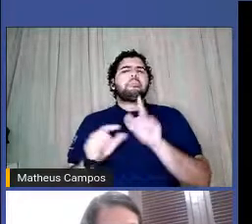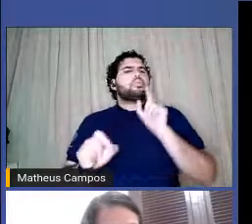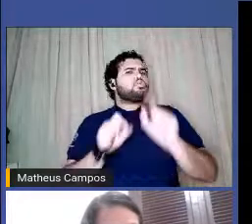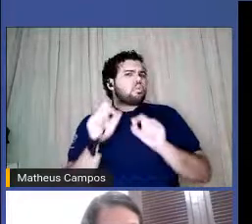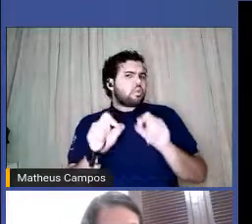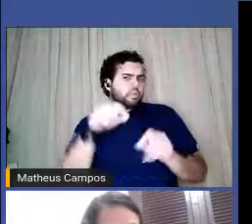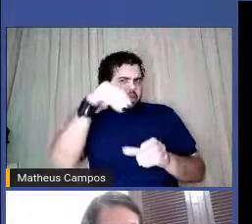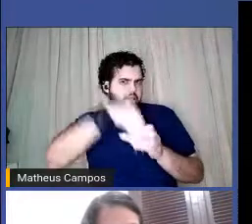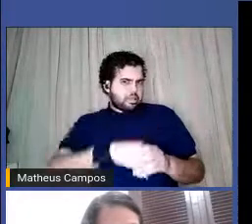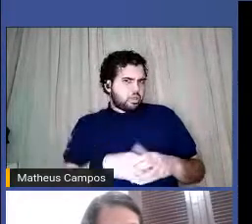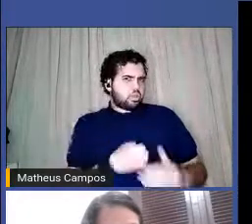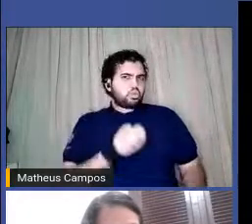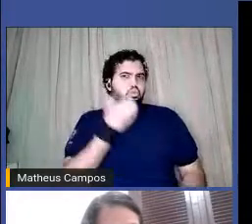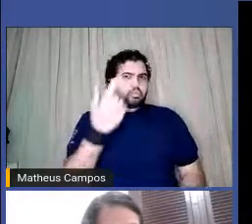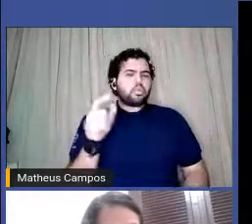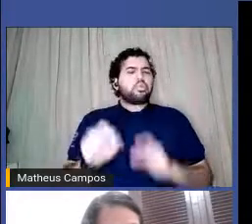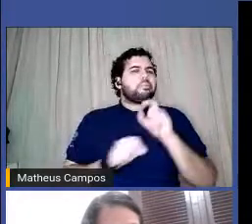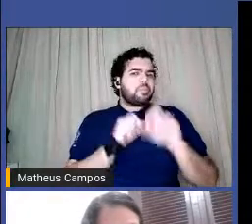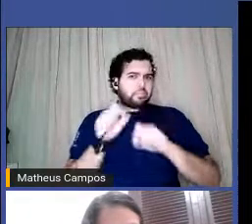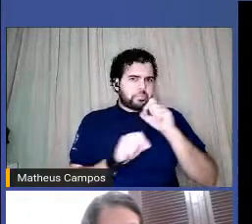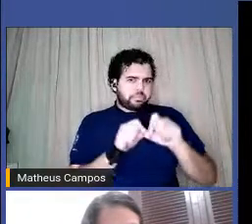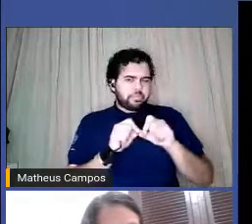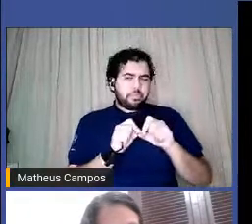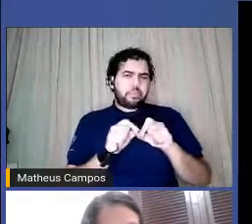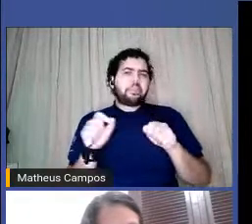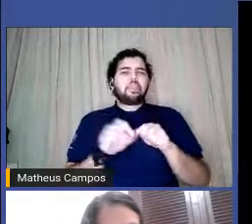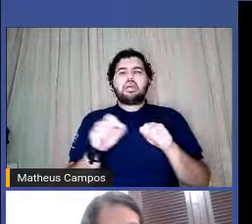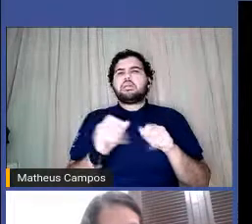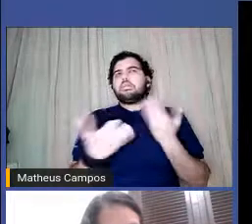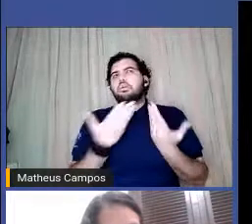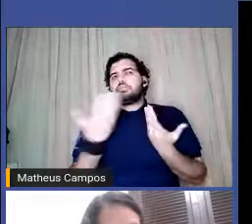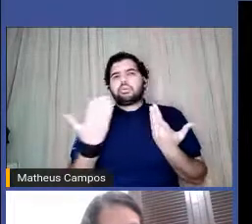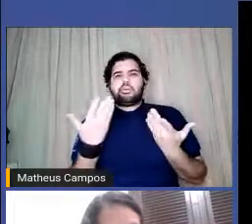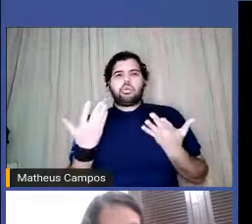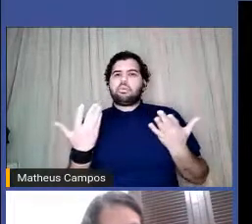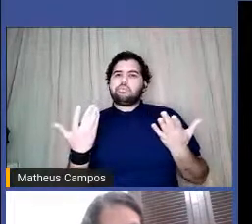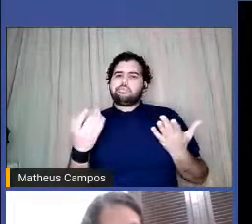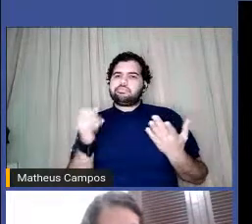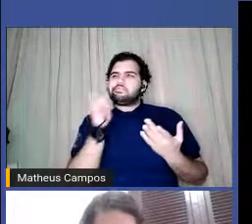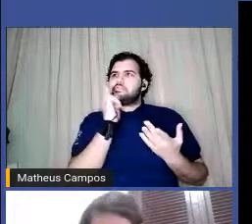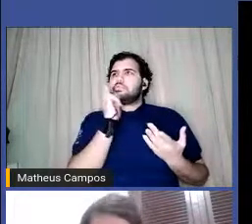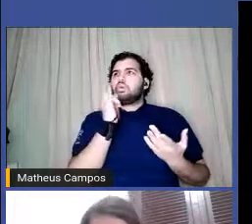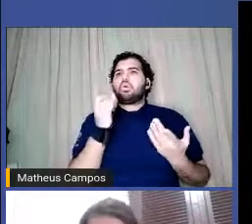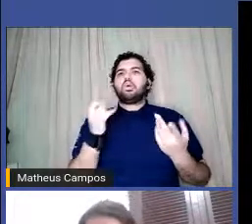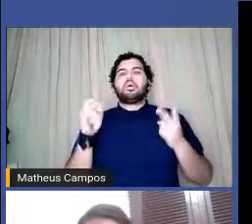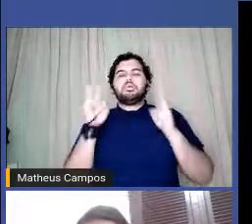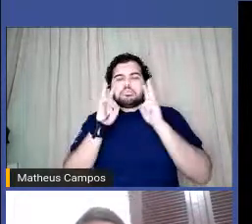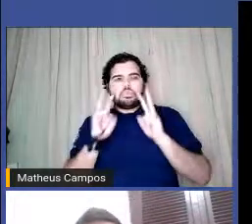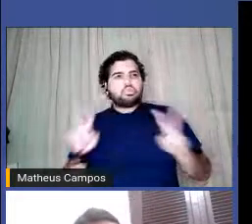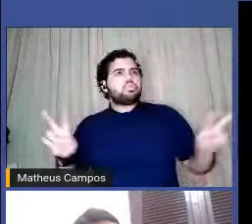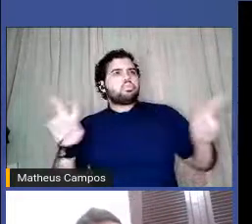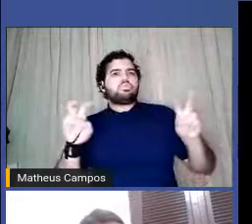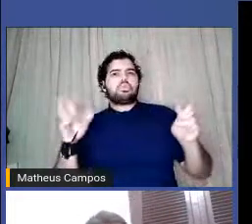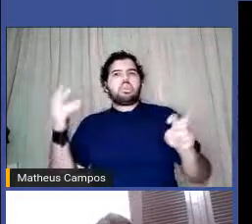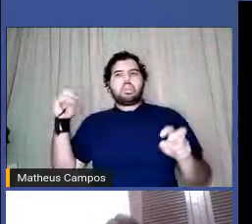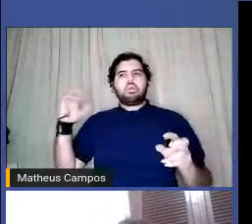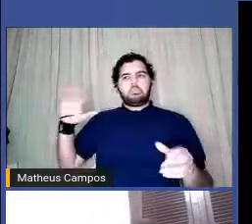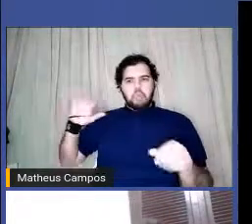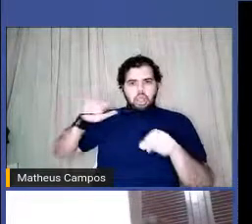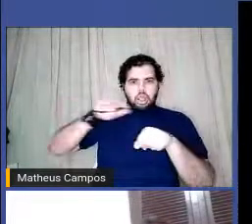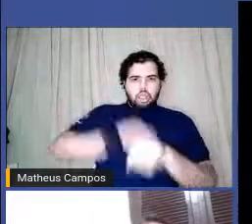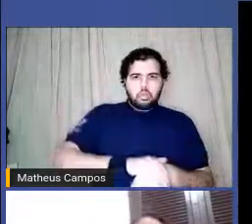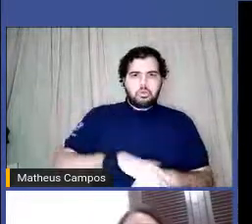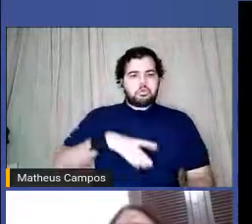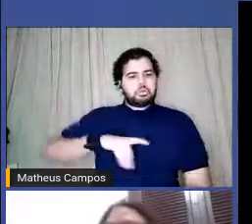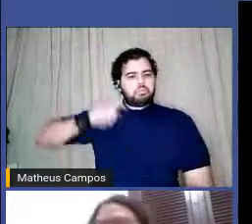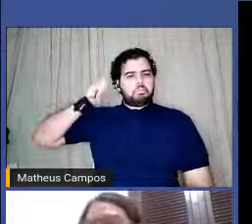é que ela já faz aí uma leitura dessa, acerca dessa ótica colonial que não foi imposta, né?